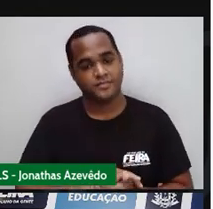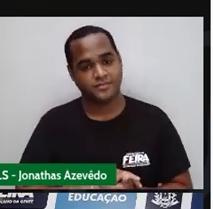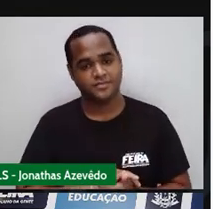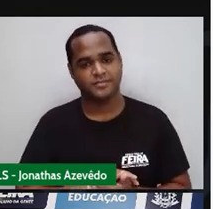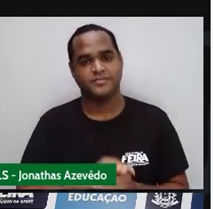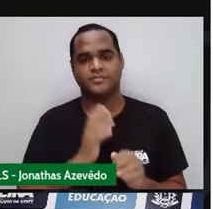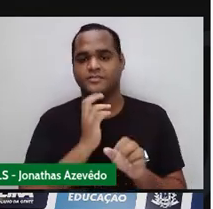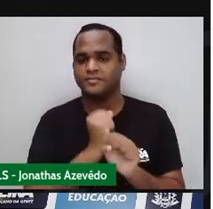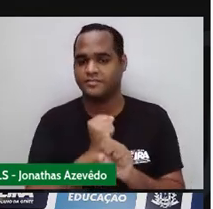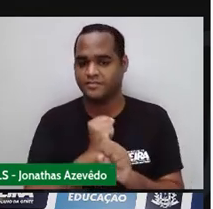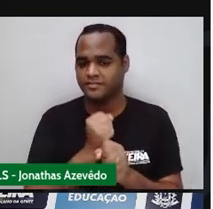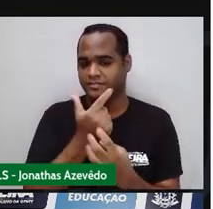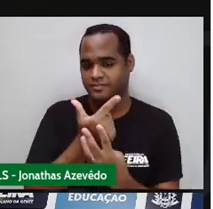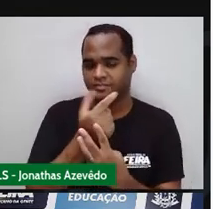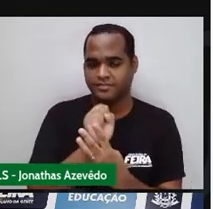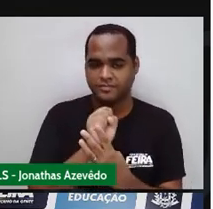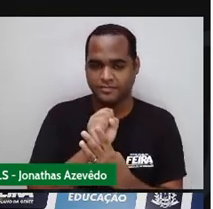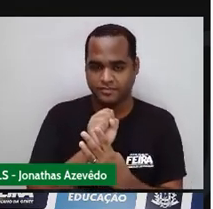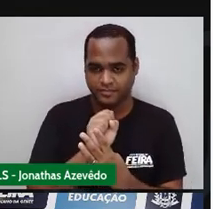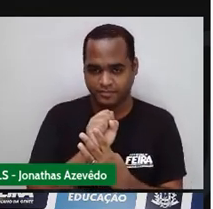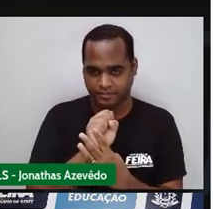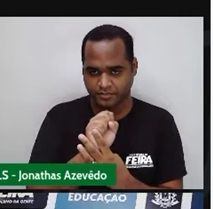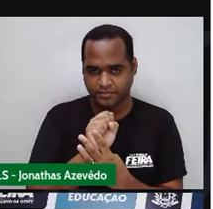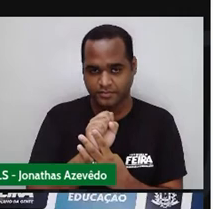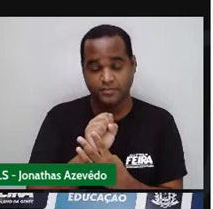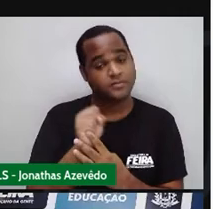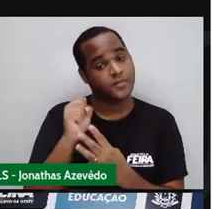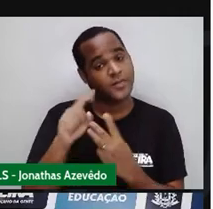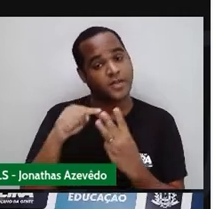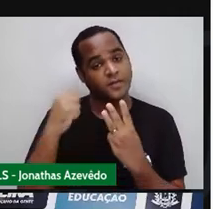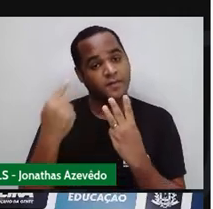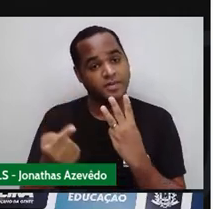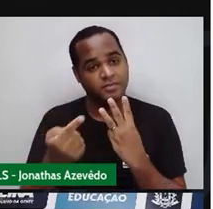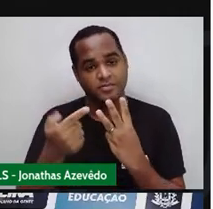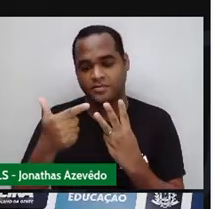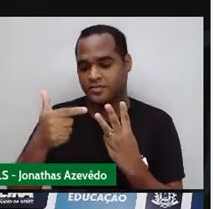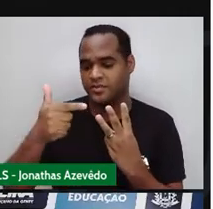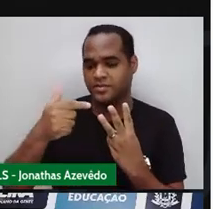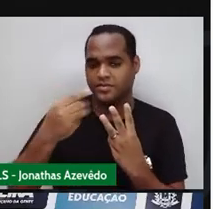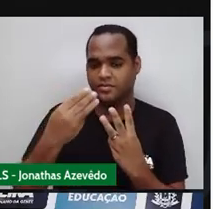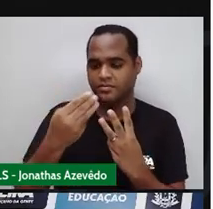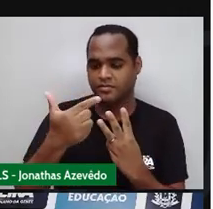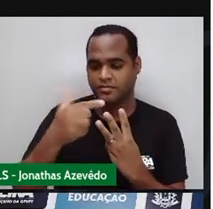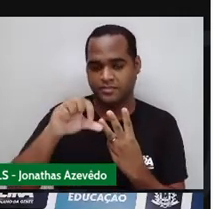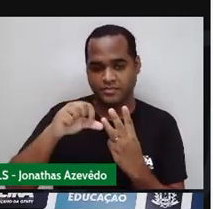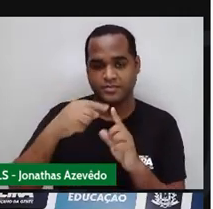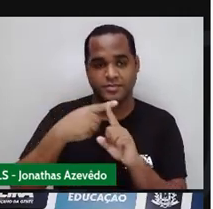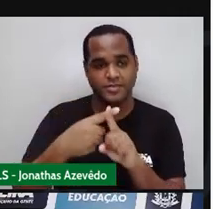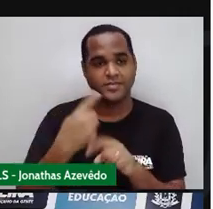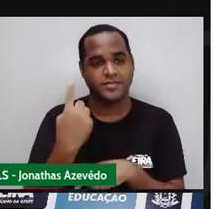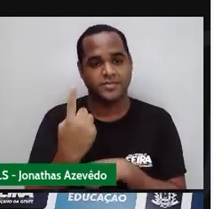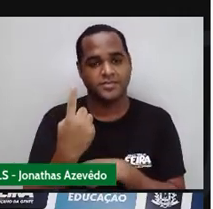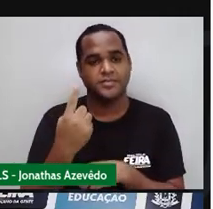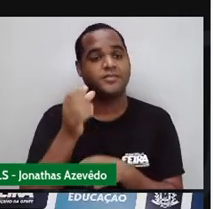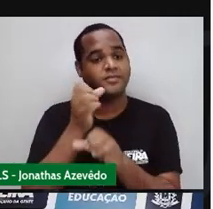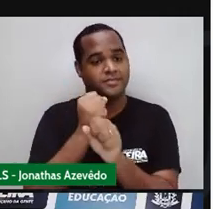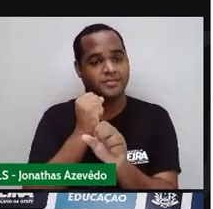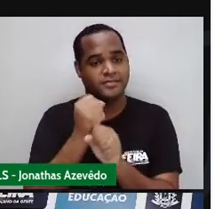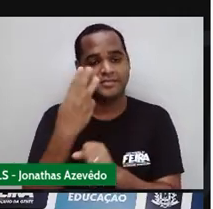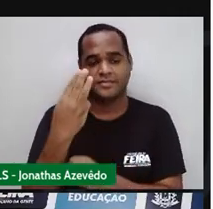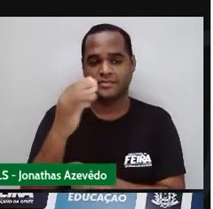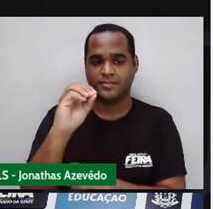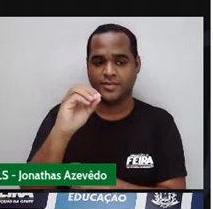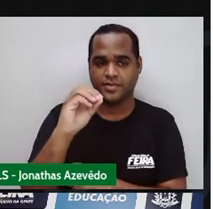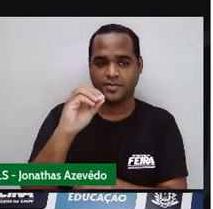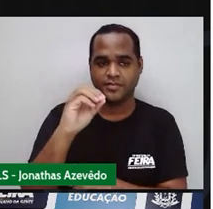antecessor Que é vinte e oito Se você quer o sucessor de vinte e nove Você vai pegar vinte e nove Mais um Que é